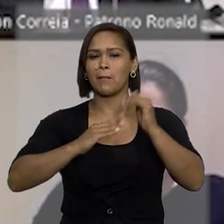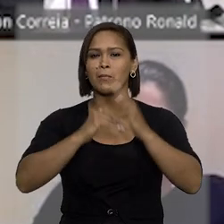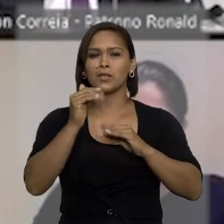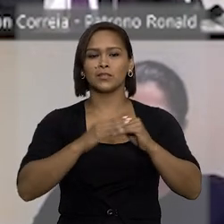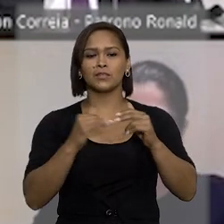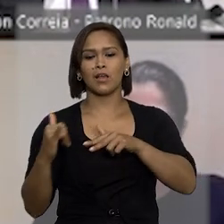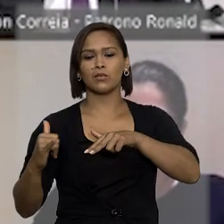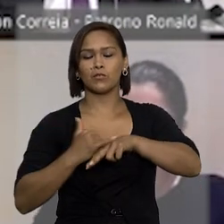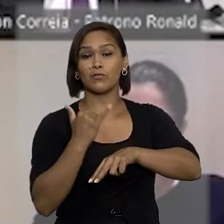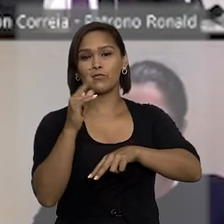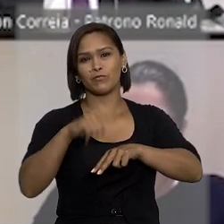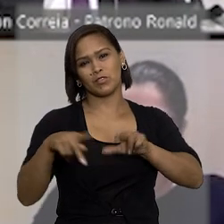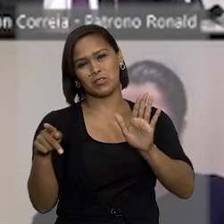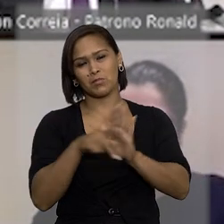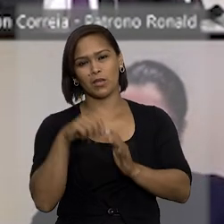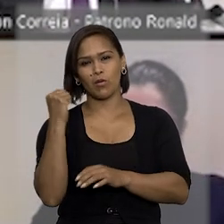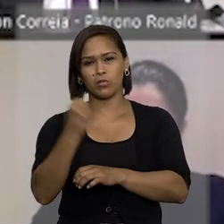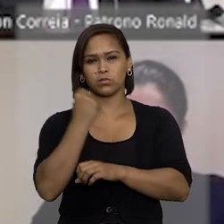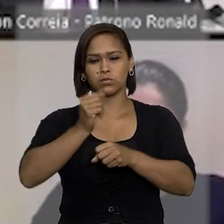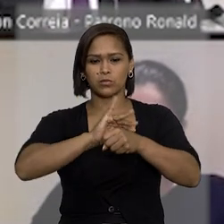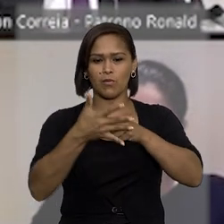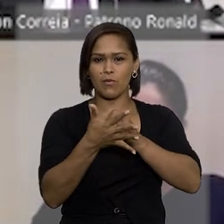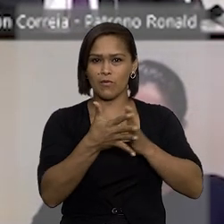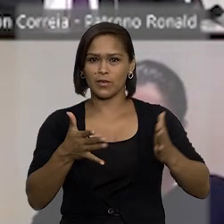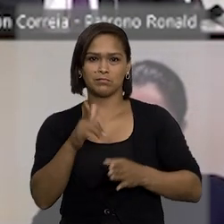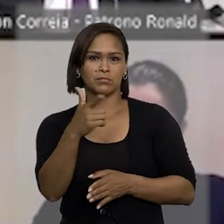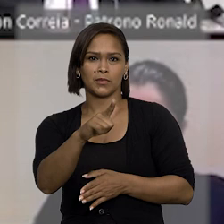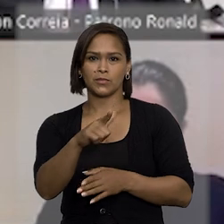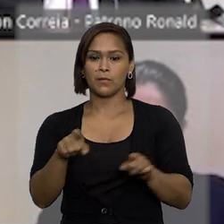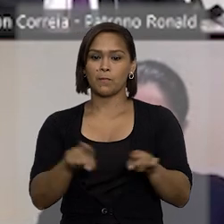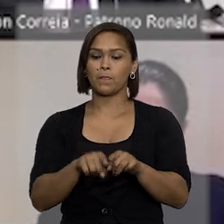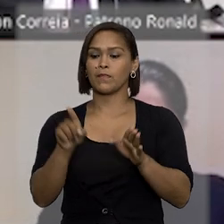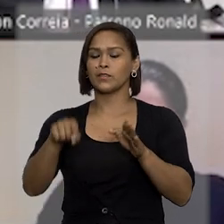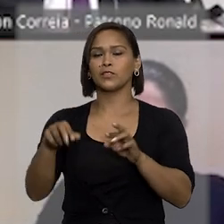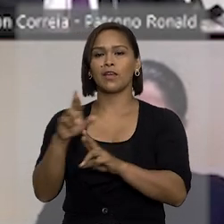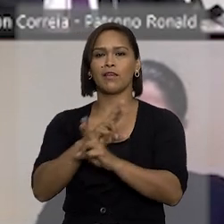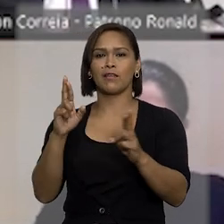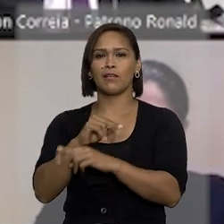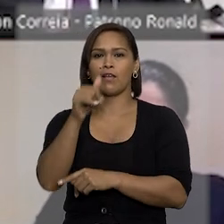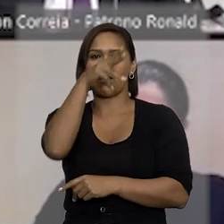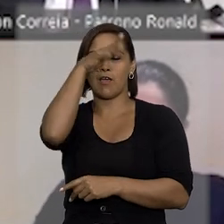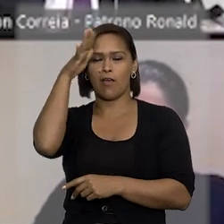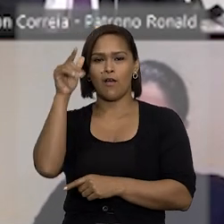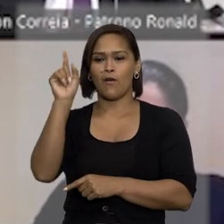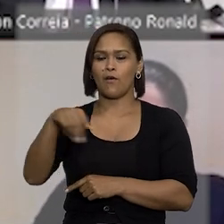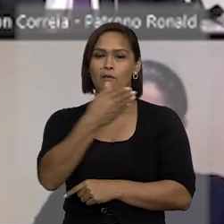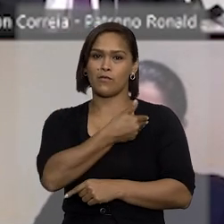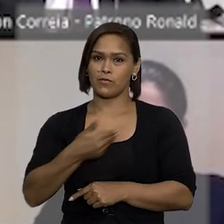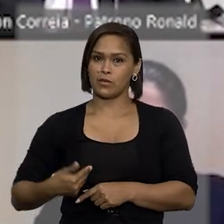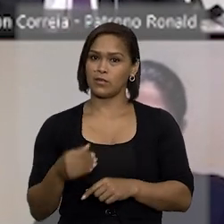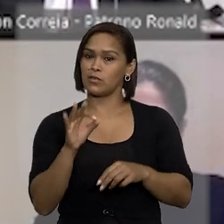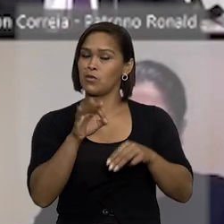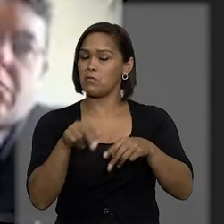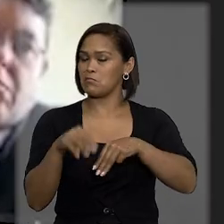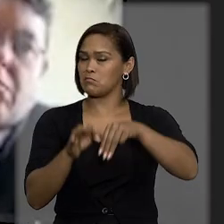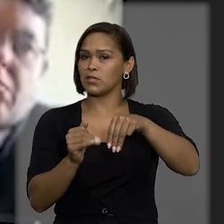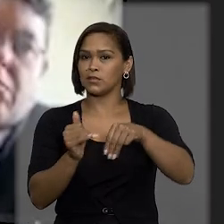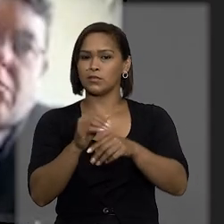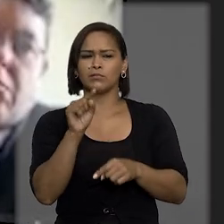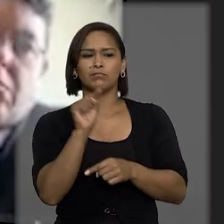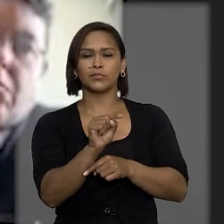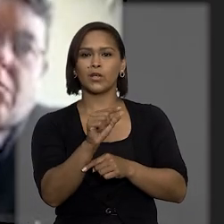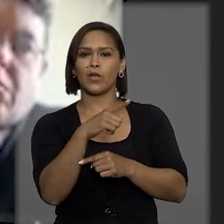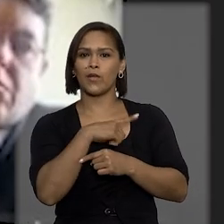atender pacientes graves acometidos pela Covid-19. Já em relação ao governador Wilson Lima, o ministro apontou que